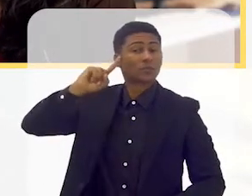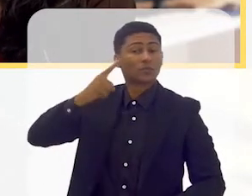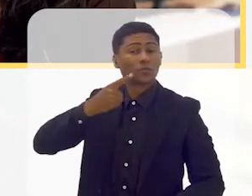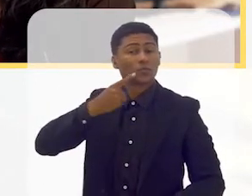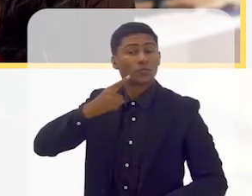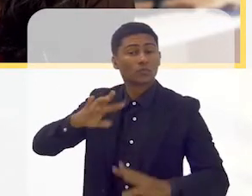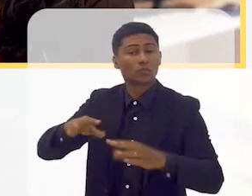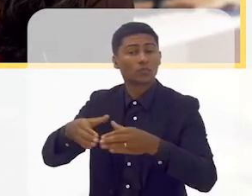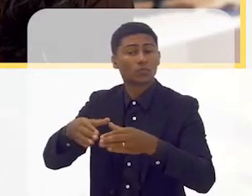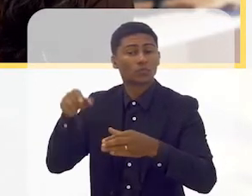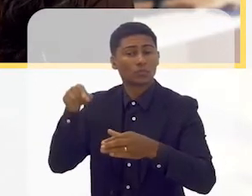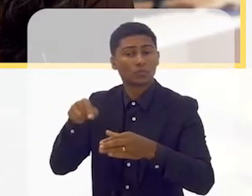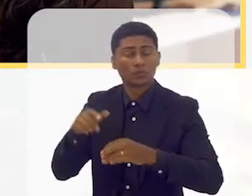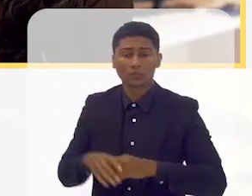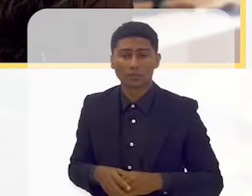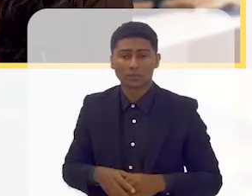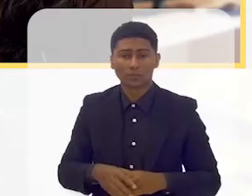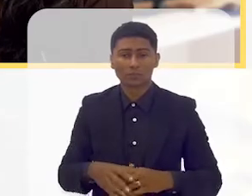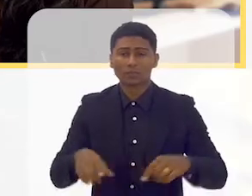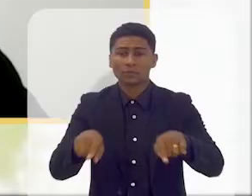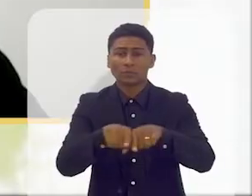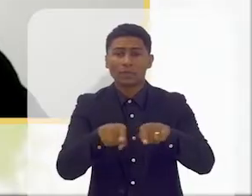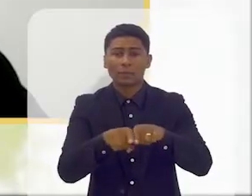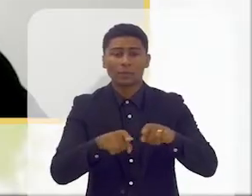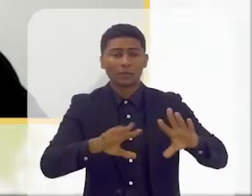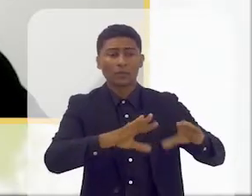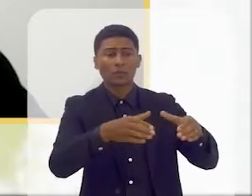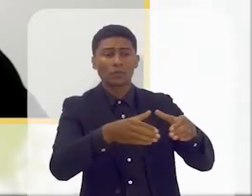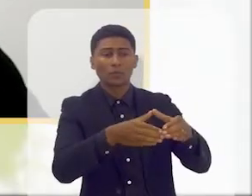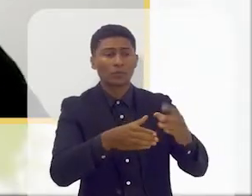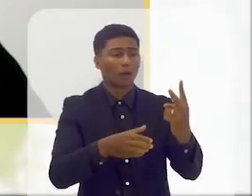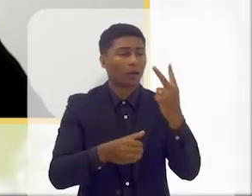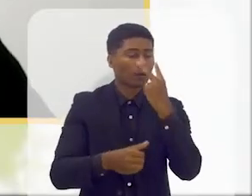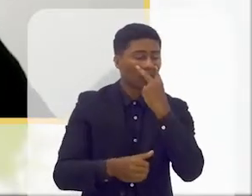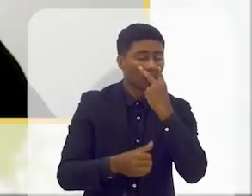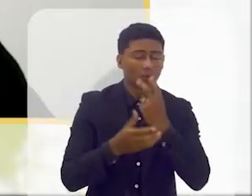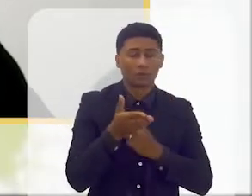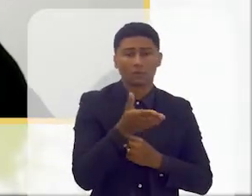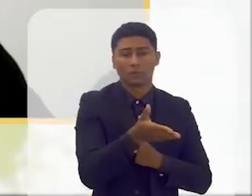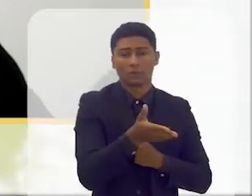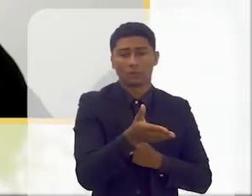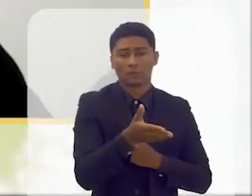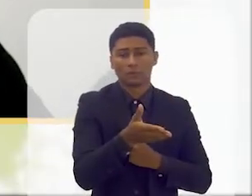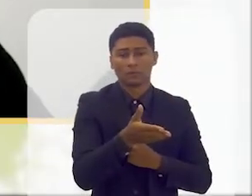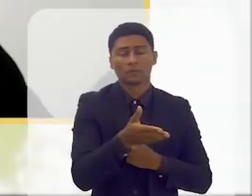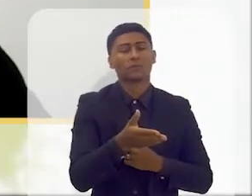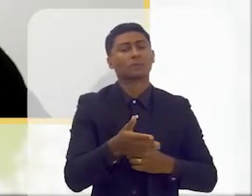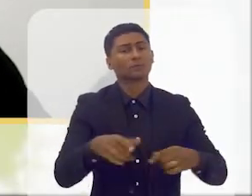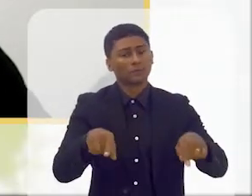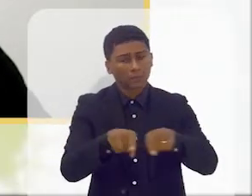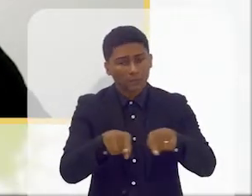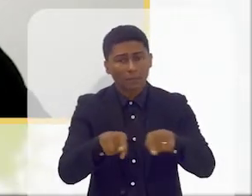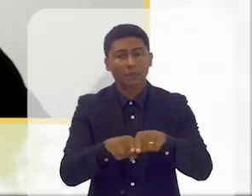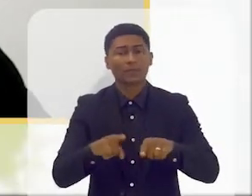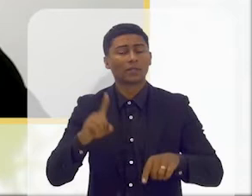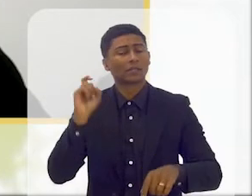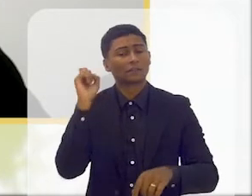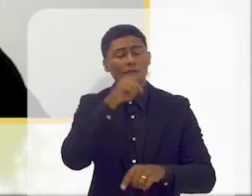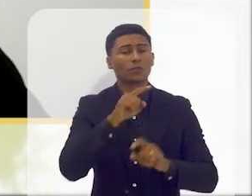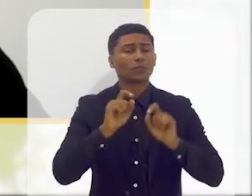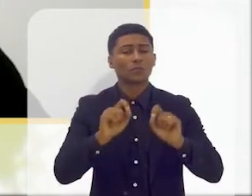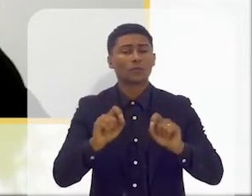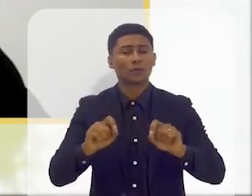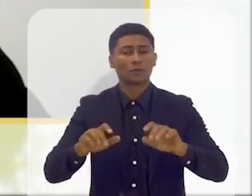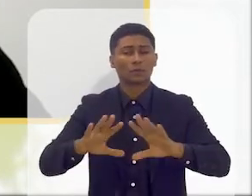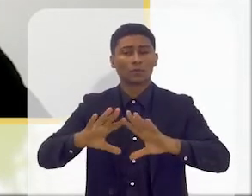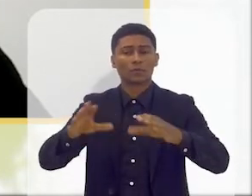Teremos muita dificuldade em chegar à população cega. Teremos muita dificuldade em chegar